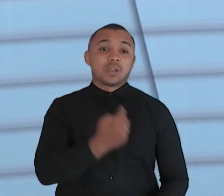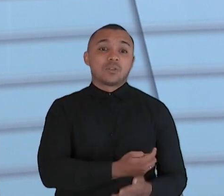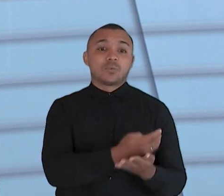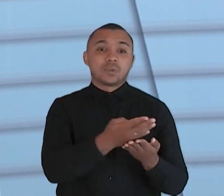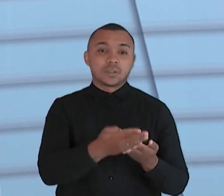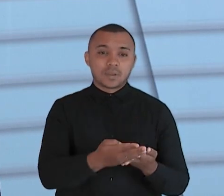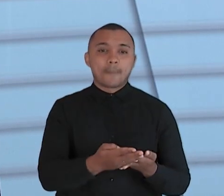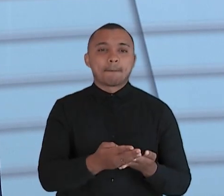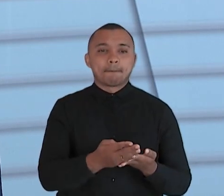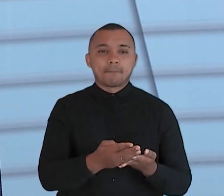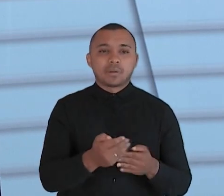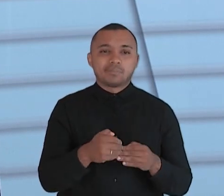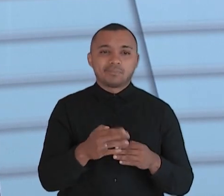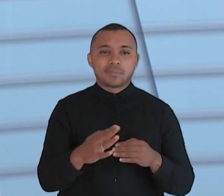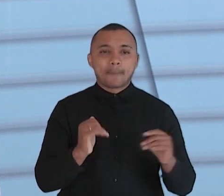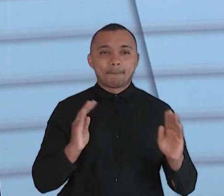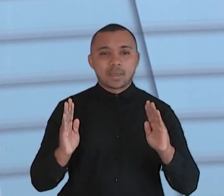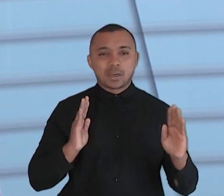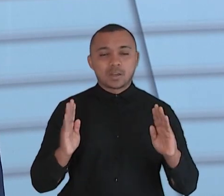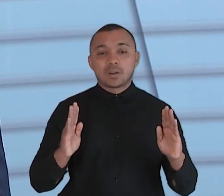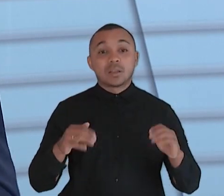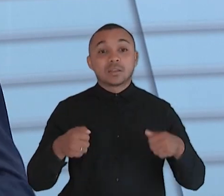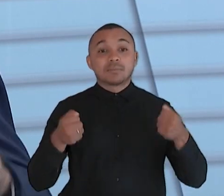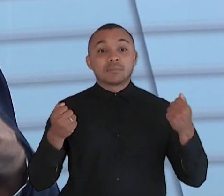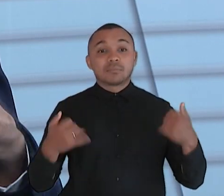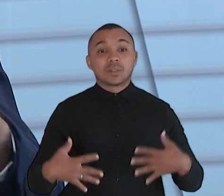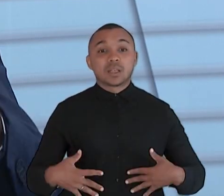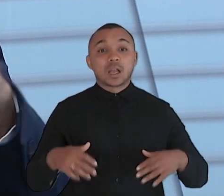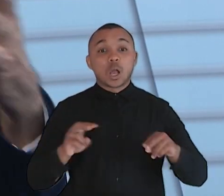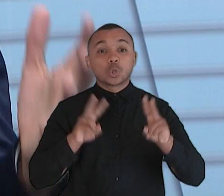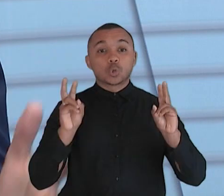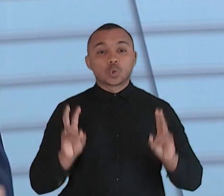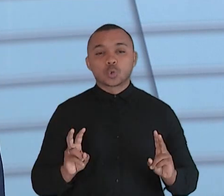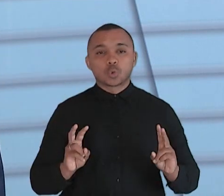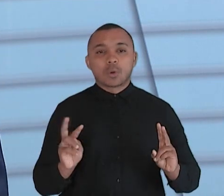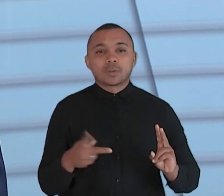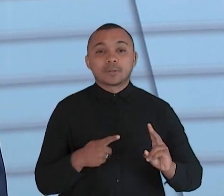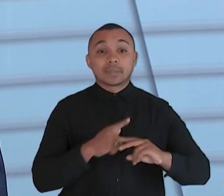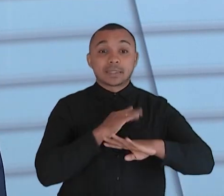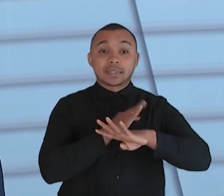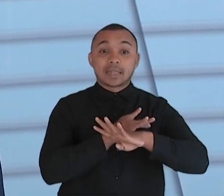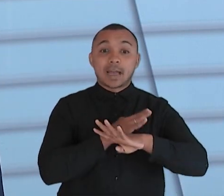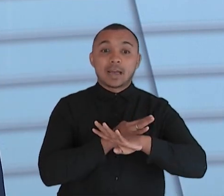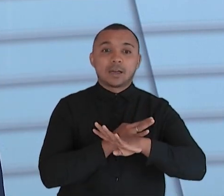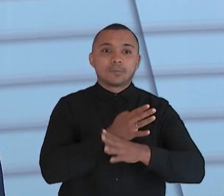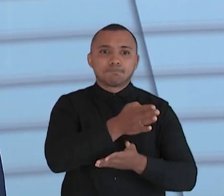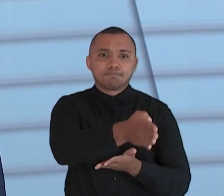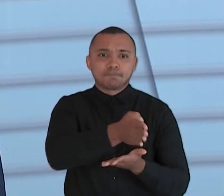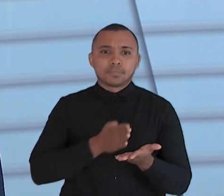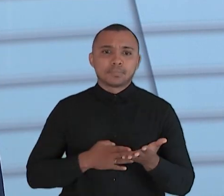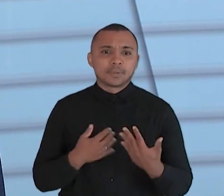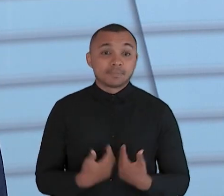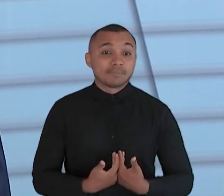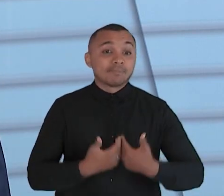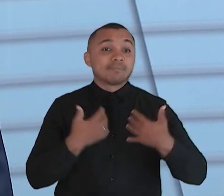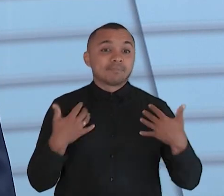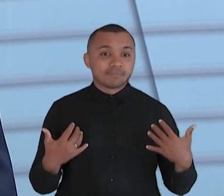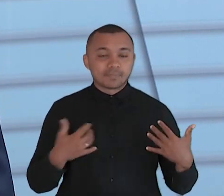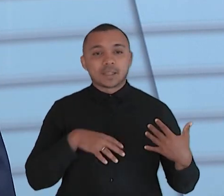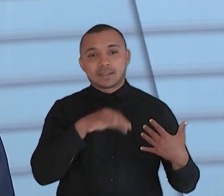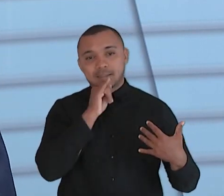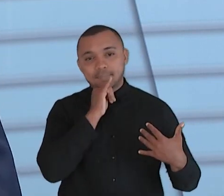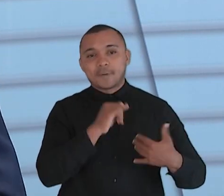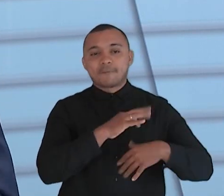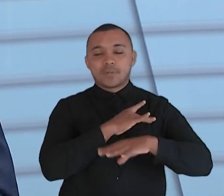período eleitoral fala sobre a a divisão da cidade a cidade Fortaleza grande